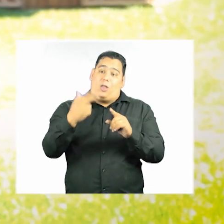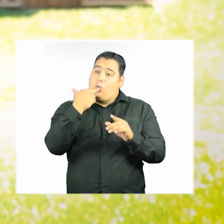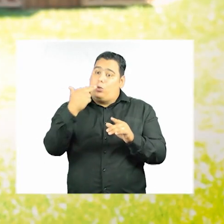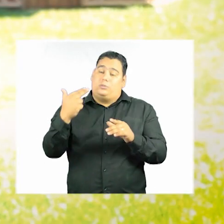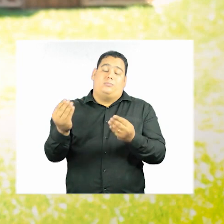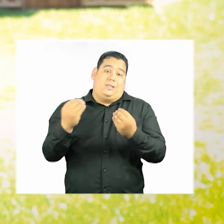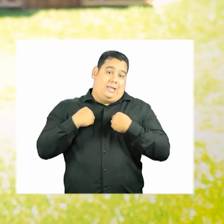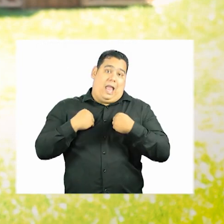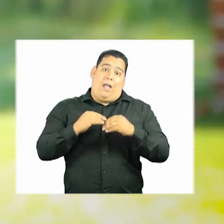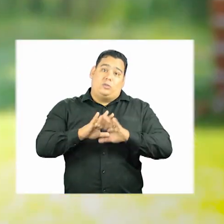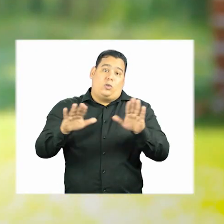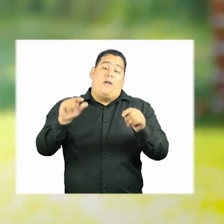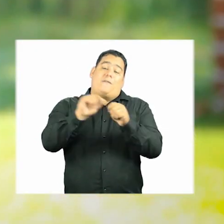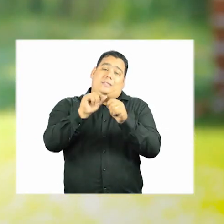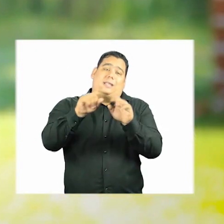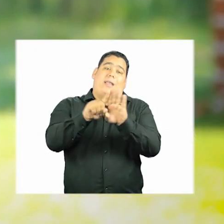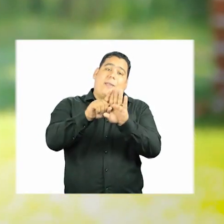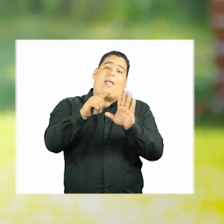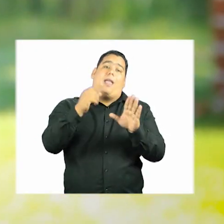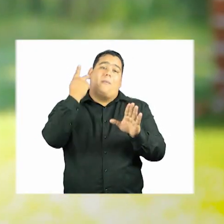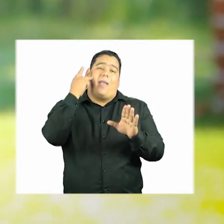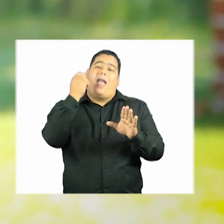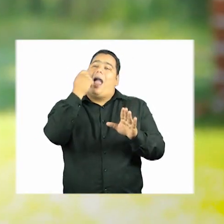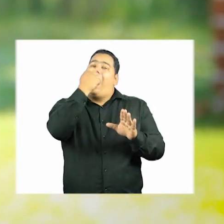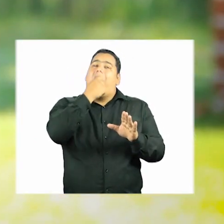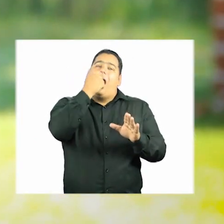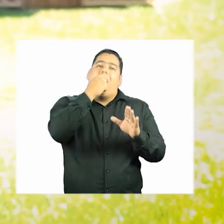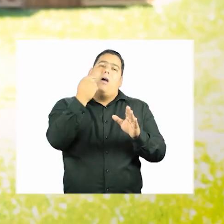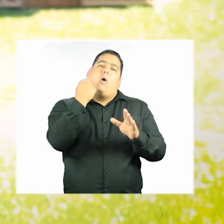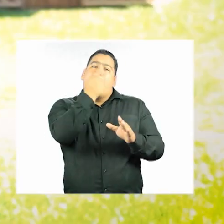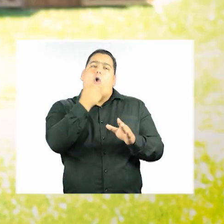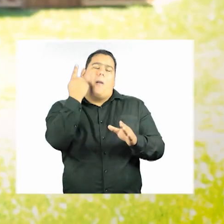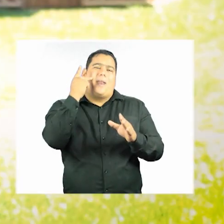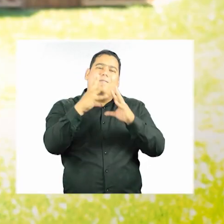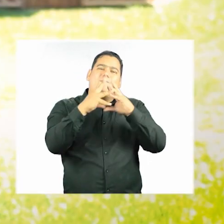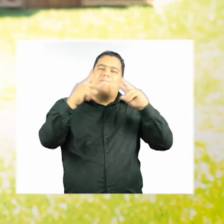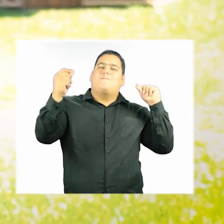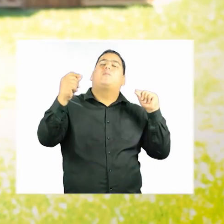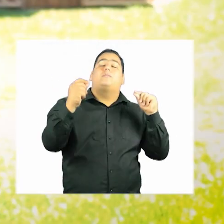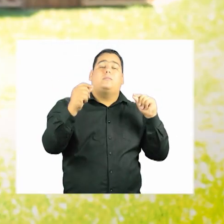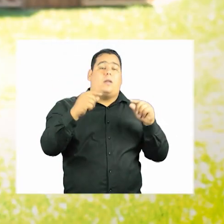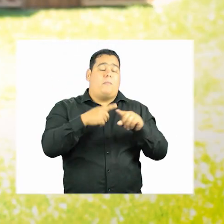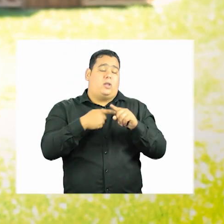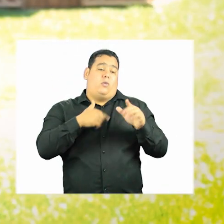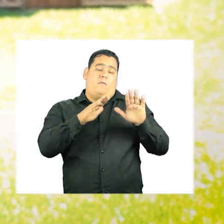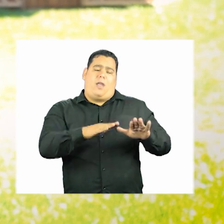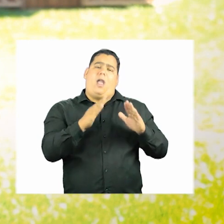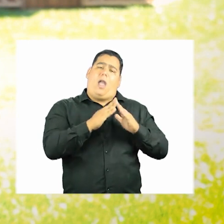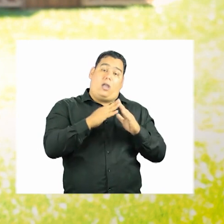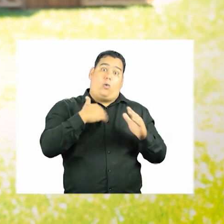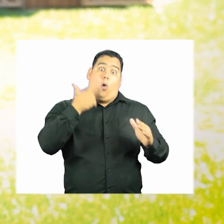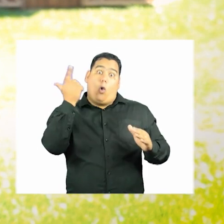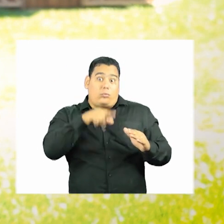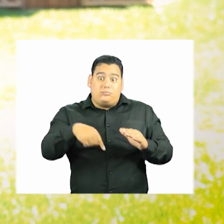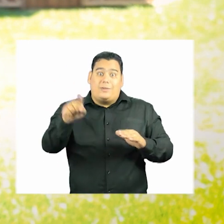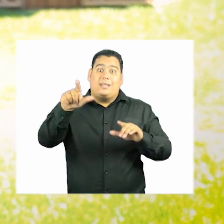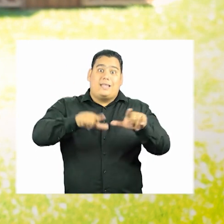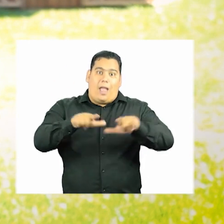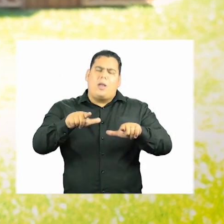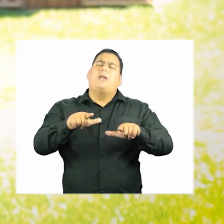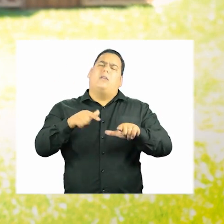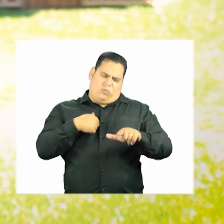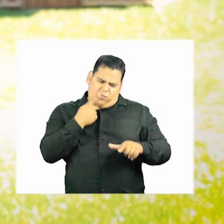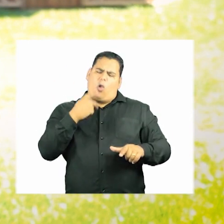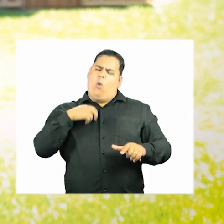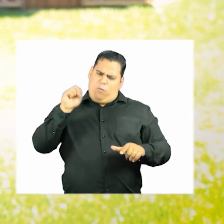nutricionista dava, e fazia laser na boca para secar as feridas. Só que eu não queria ficar em casa também. Quando eu consegui trabalhar, a primeira coisa que eu